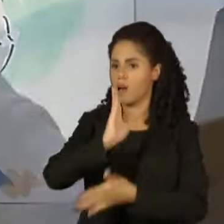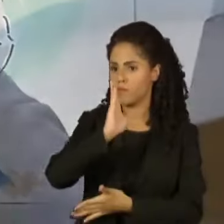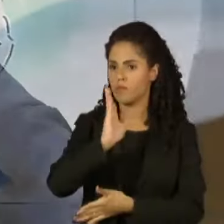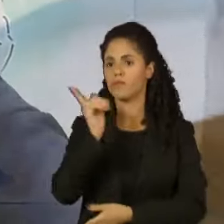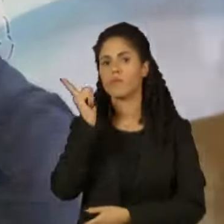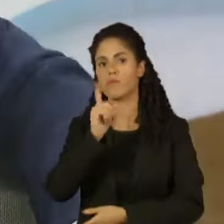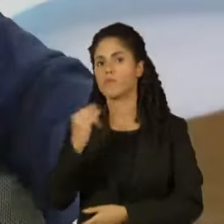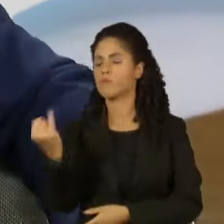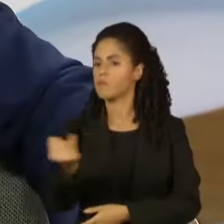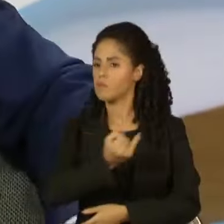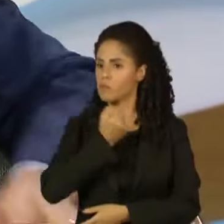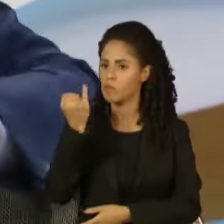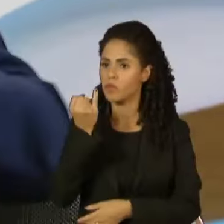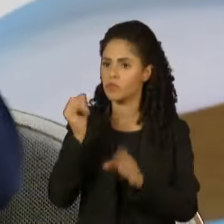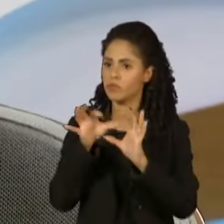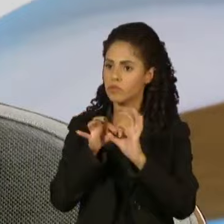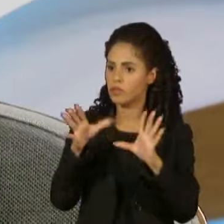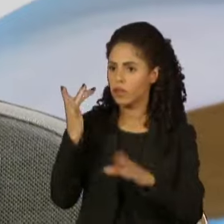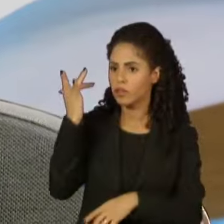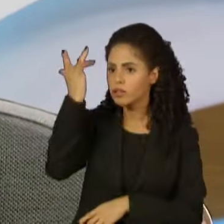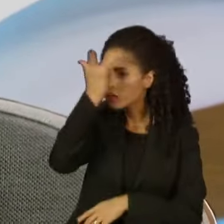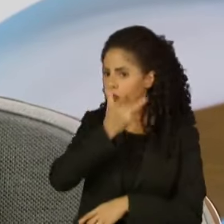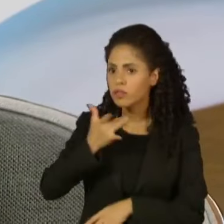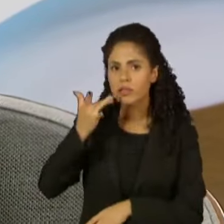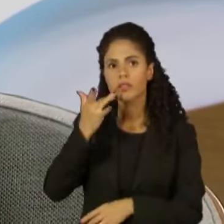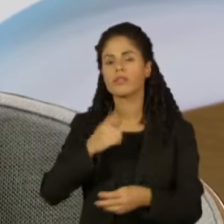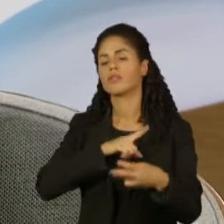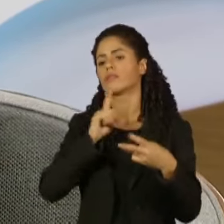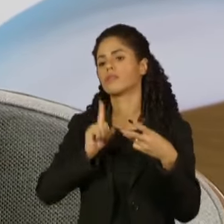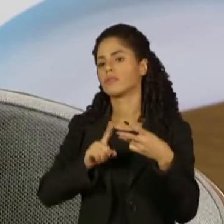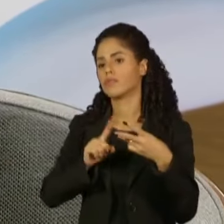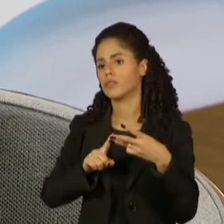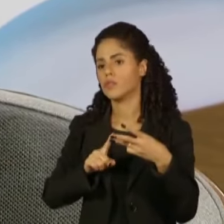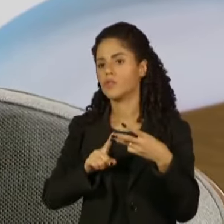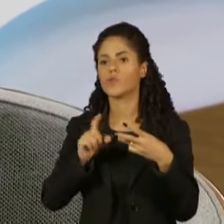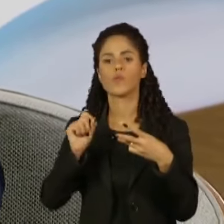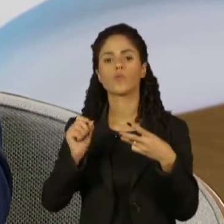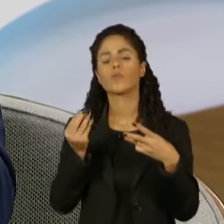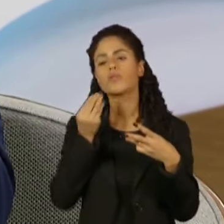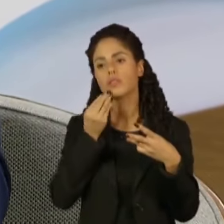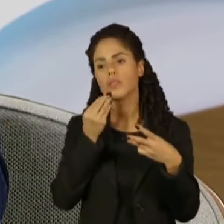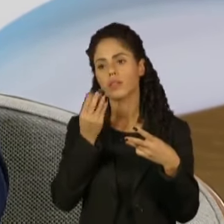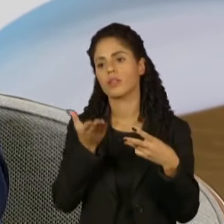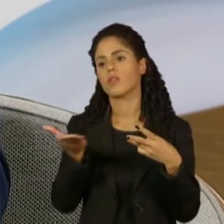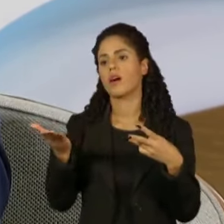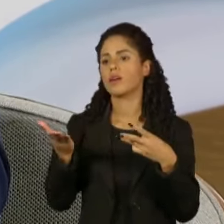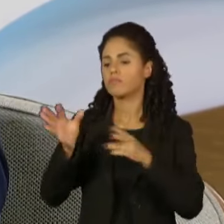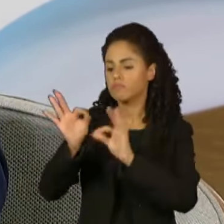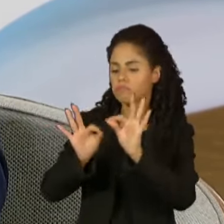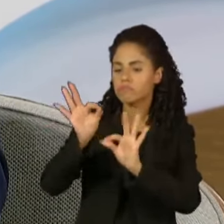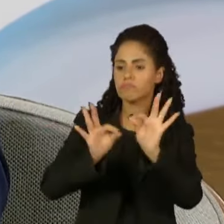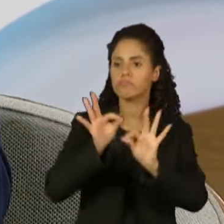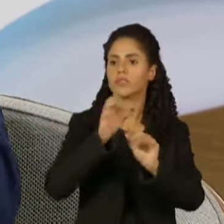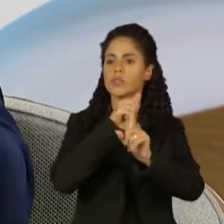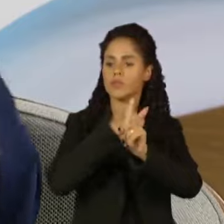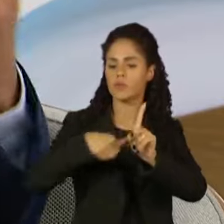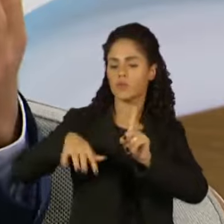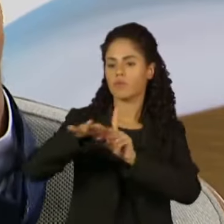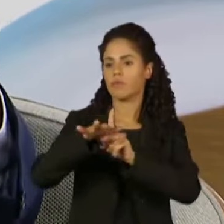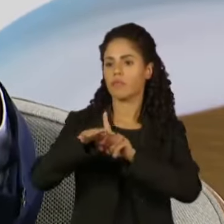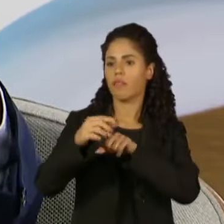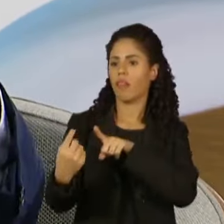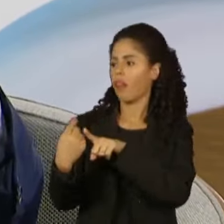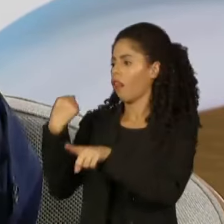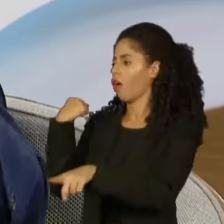muito importante liderada pelo ministro Fernando Haddad. O terceiro grande objetivo era recriar programas sociais que haviam sido